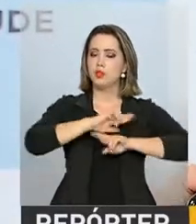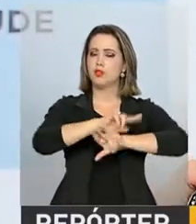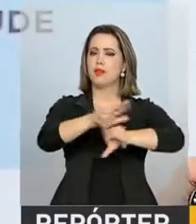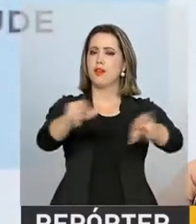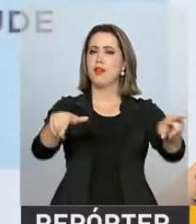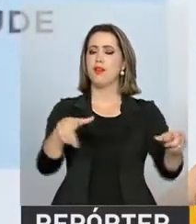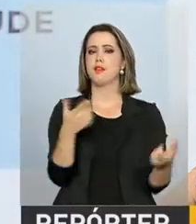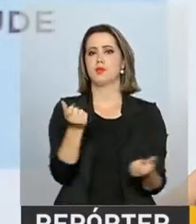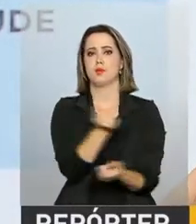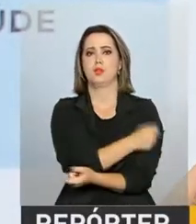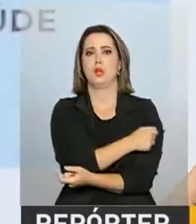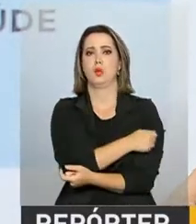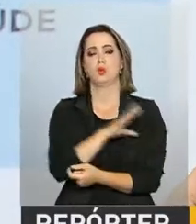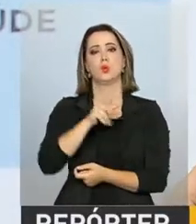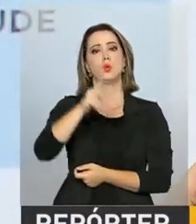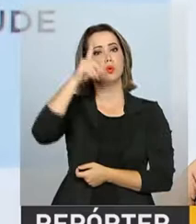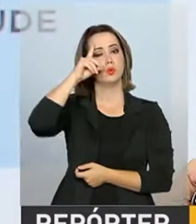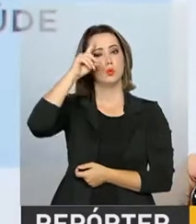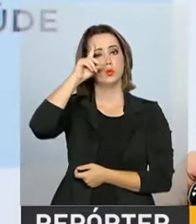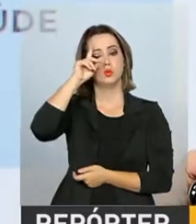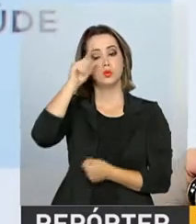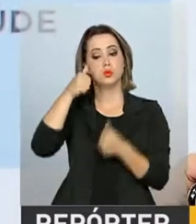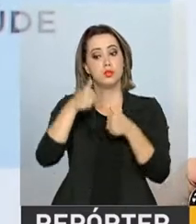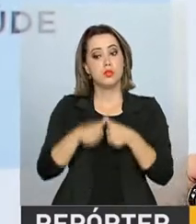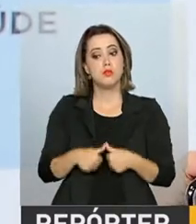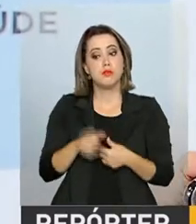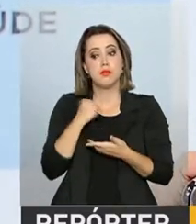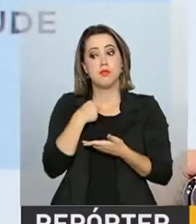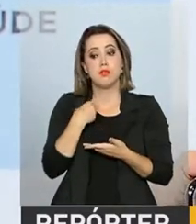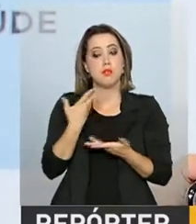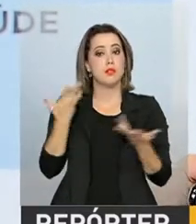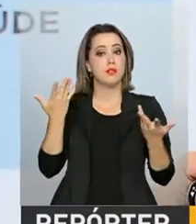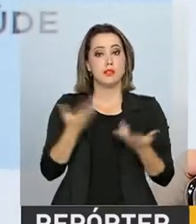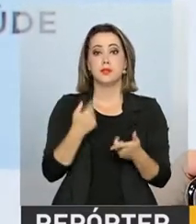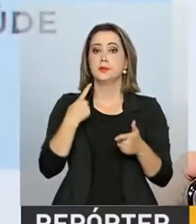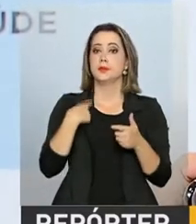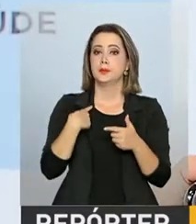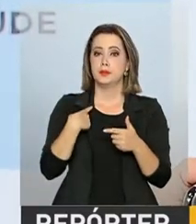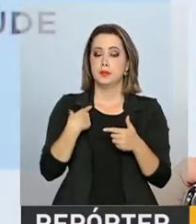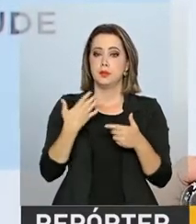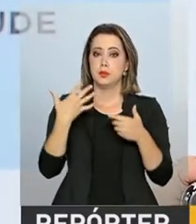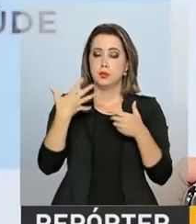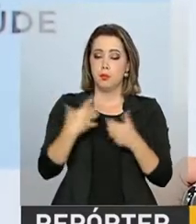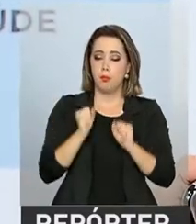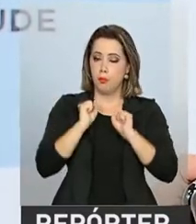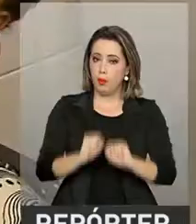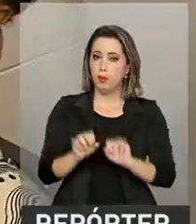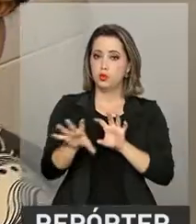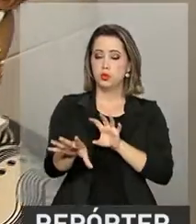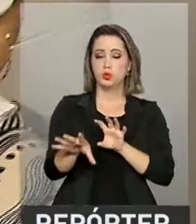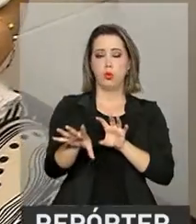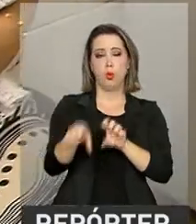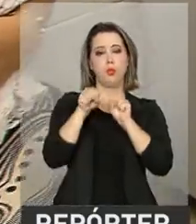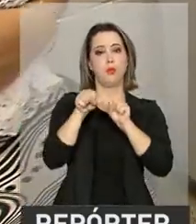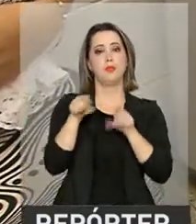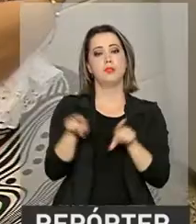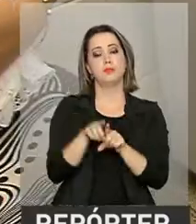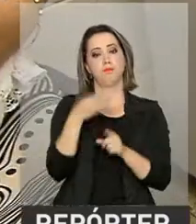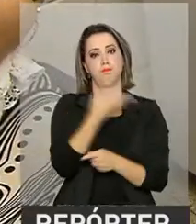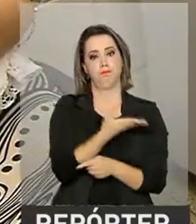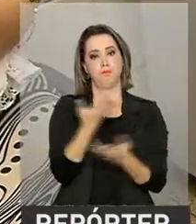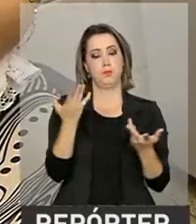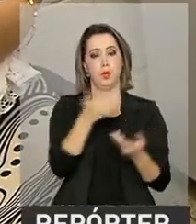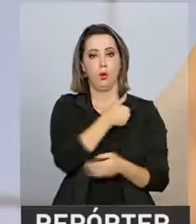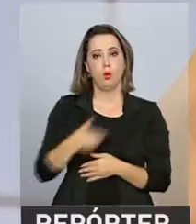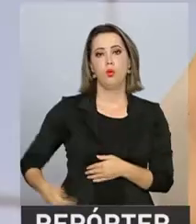de alunos diariamente e estão mais expostos também a essa contaminação. O governo adquiriu